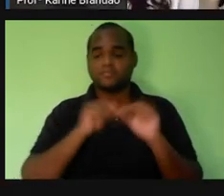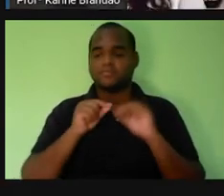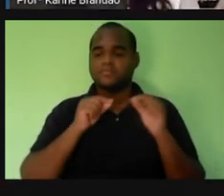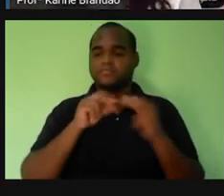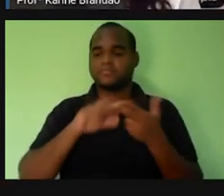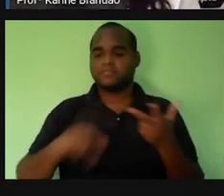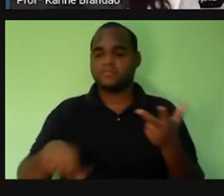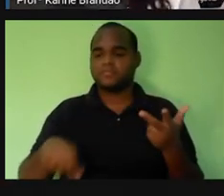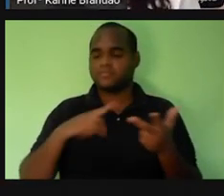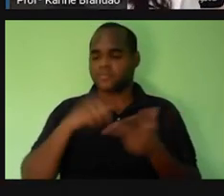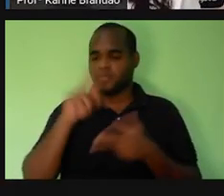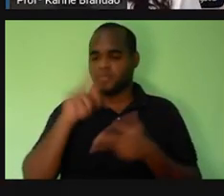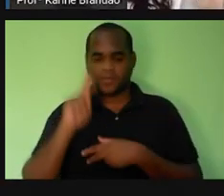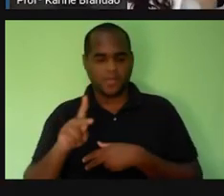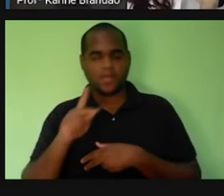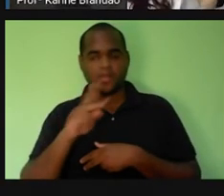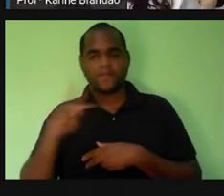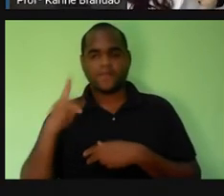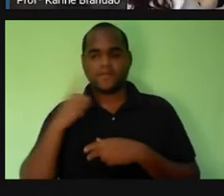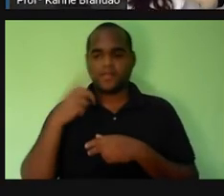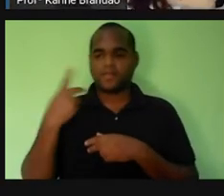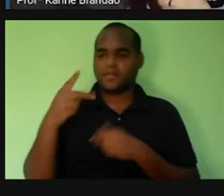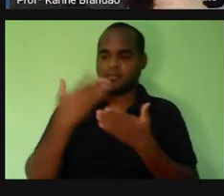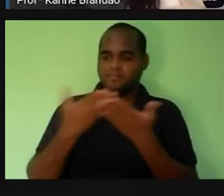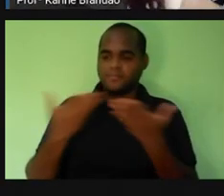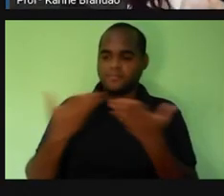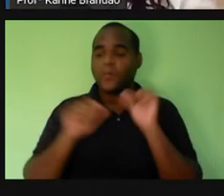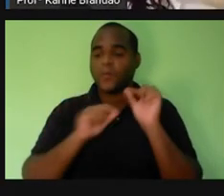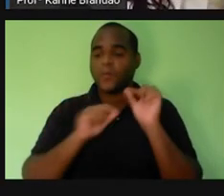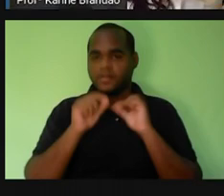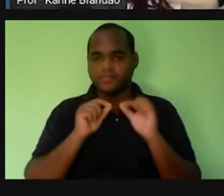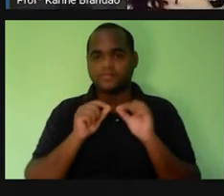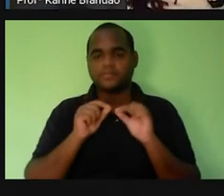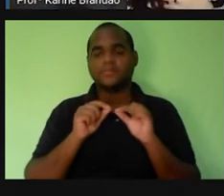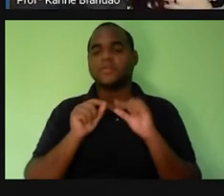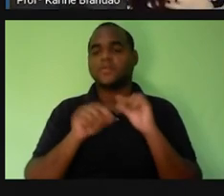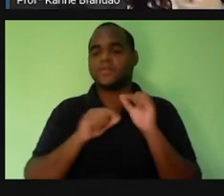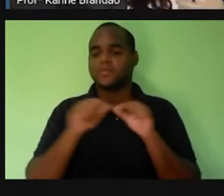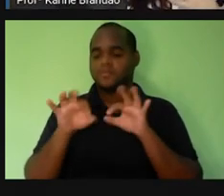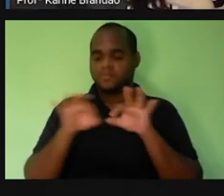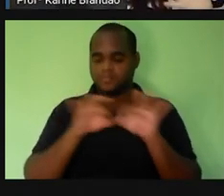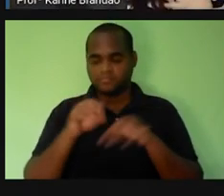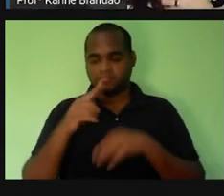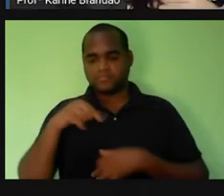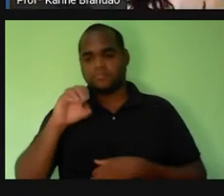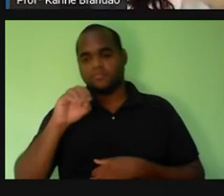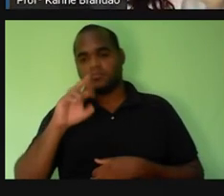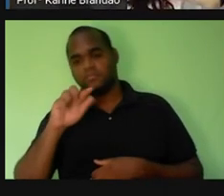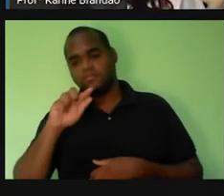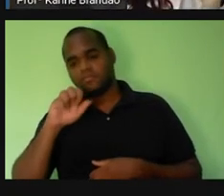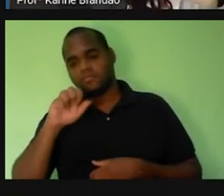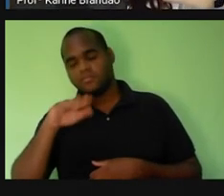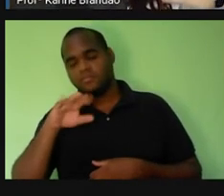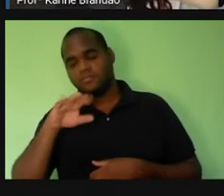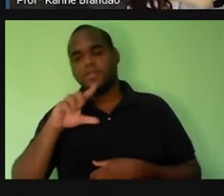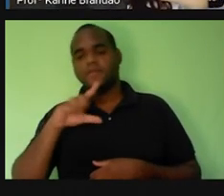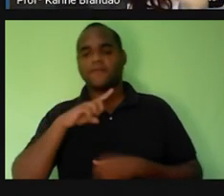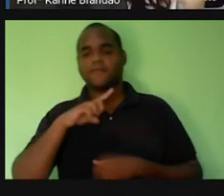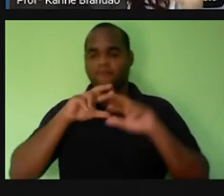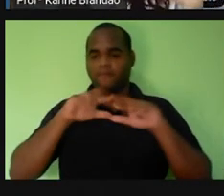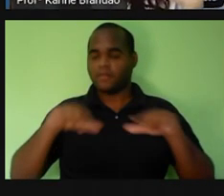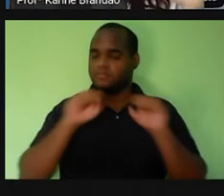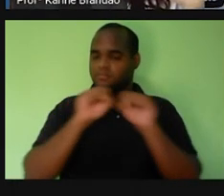pró aqui, vocês aí que estão me assistindo, nós somos o quê? Nós somos organismos que têm diversos sistemas